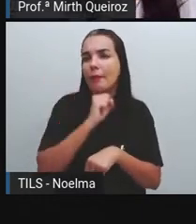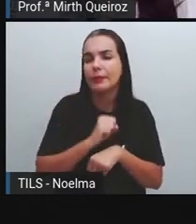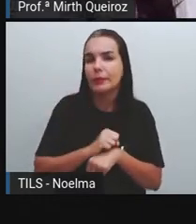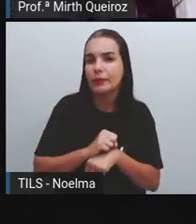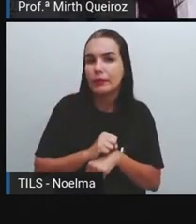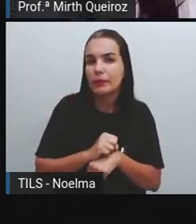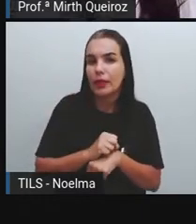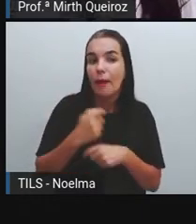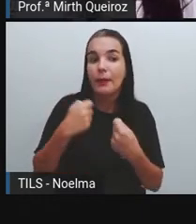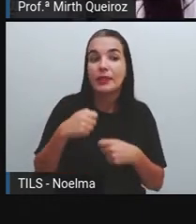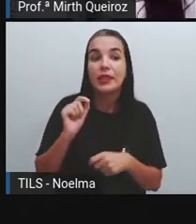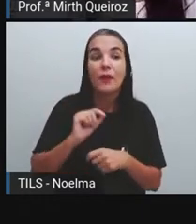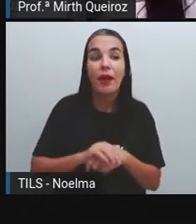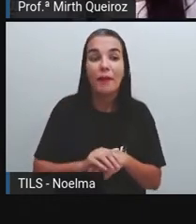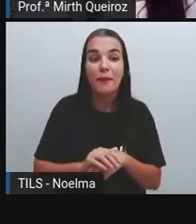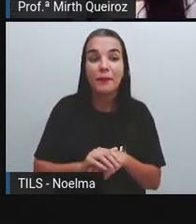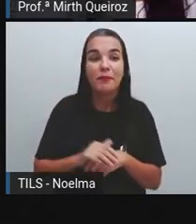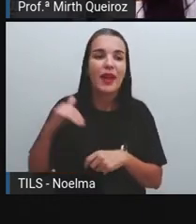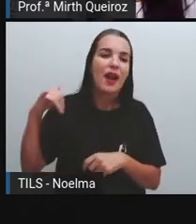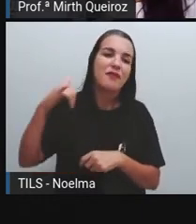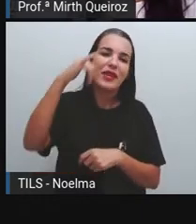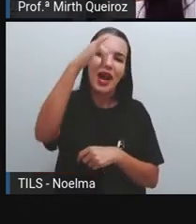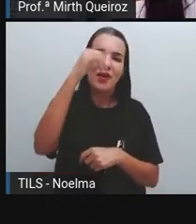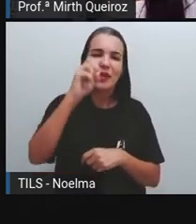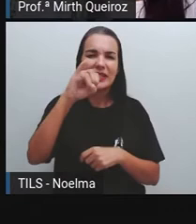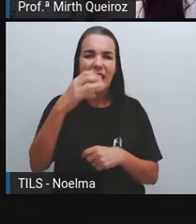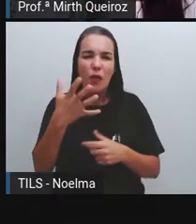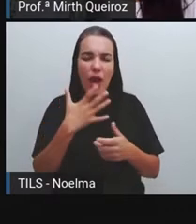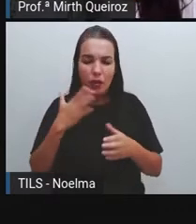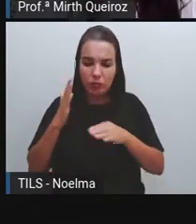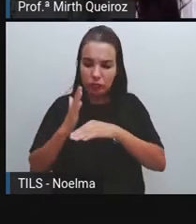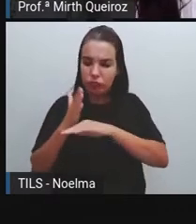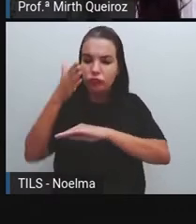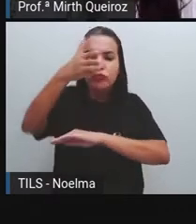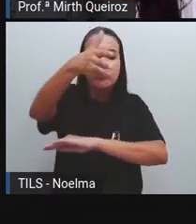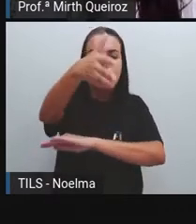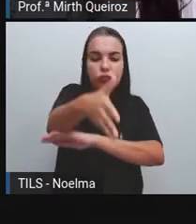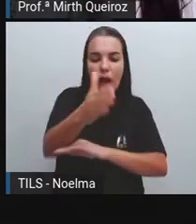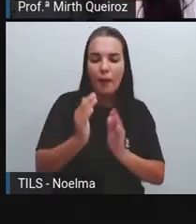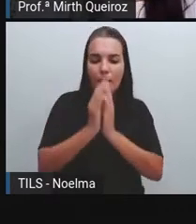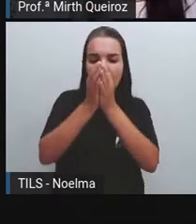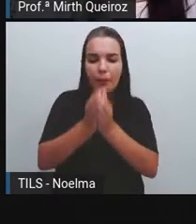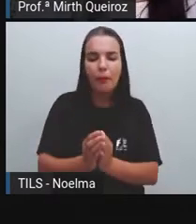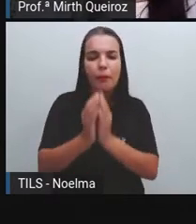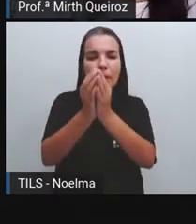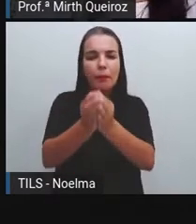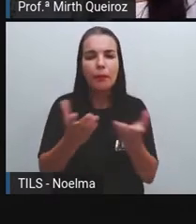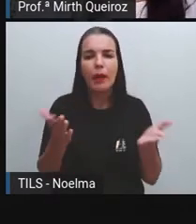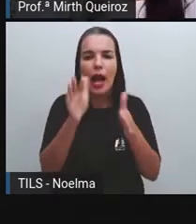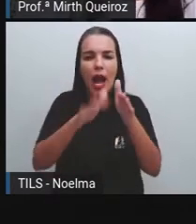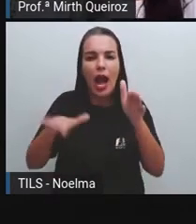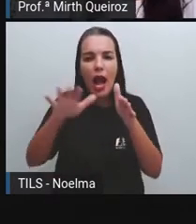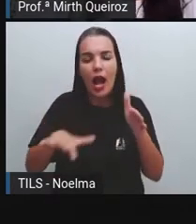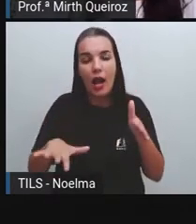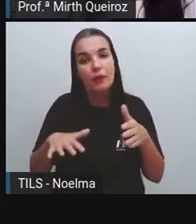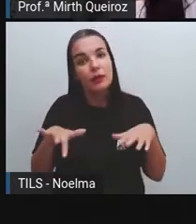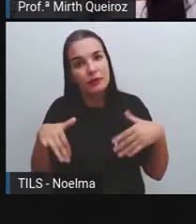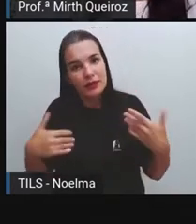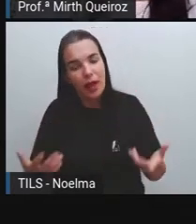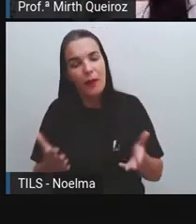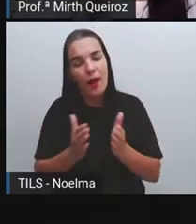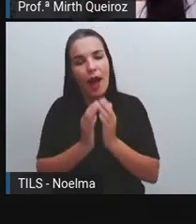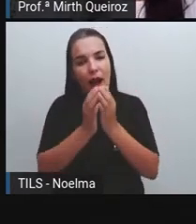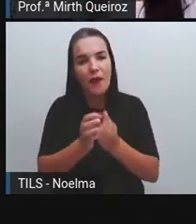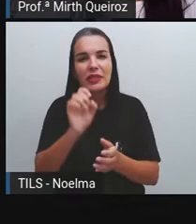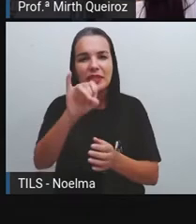rio, né? A gente pensa aí no barco, né? Que é um tipo de transporte aquático. Se a gente vai de uma